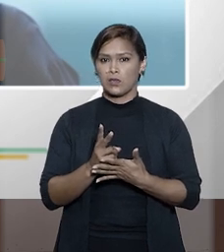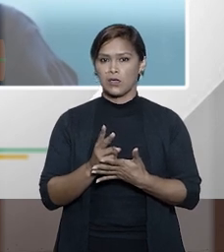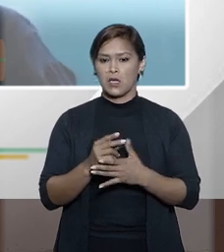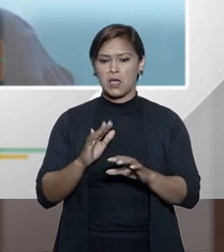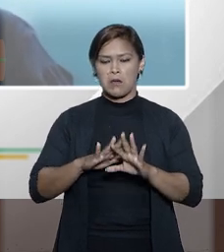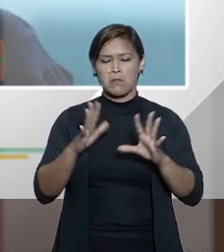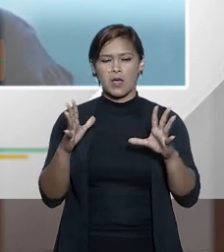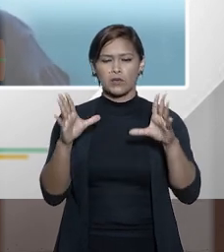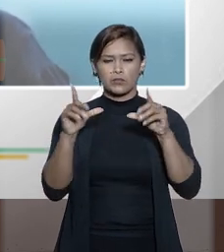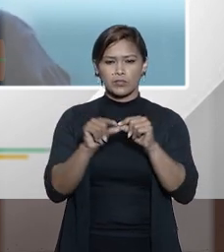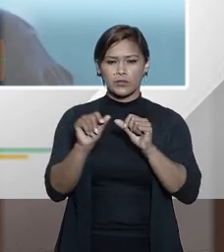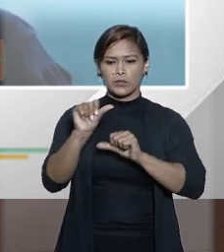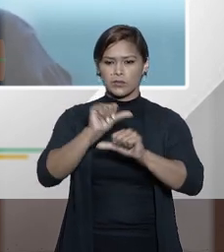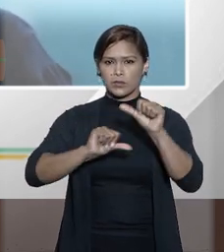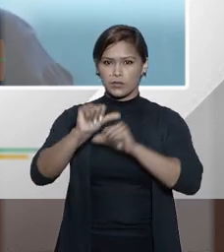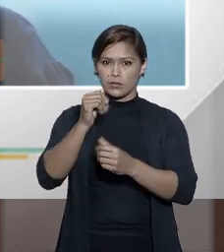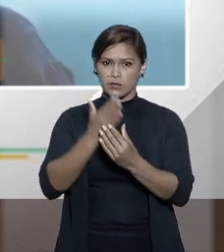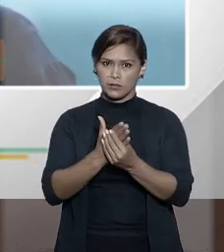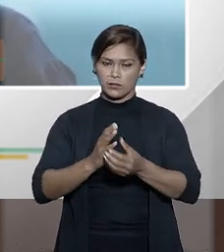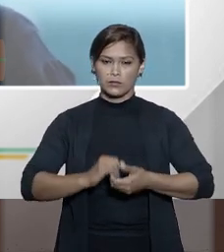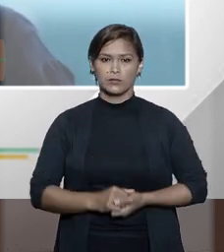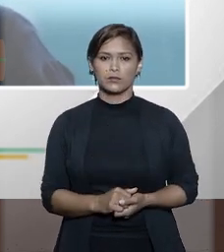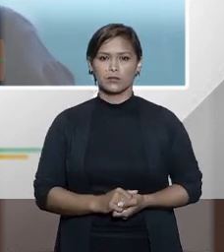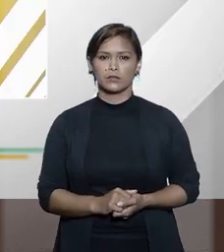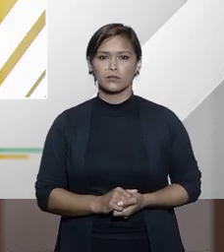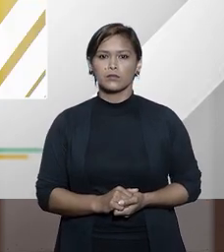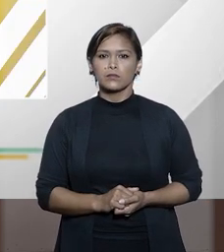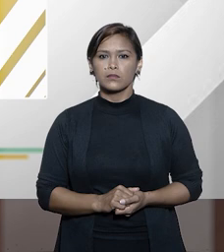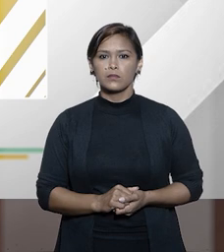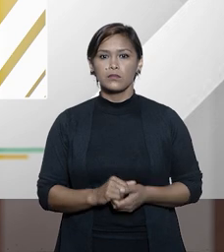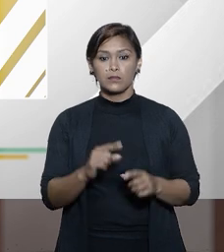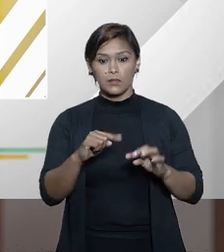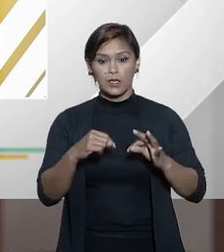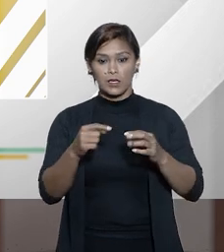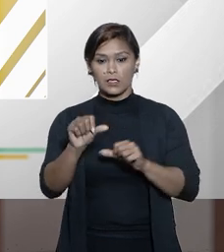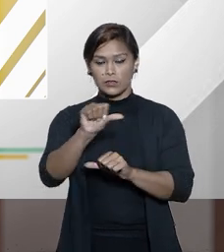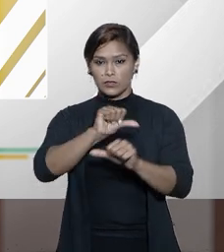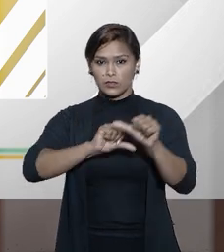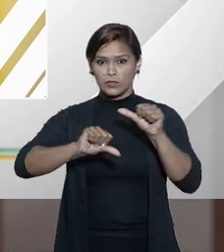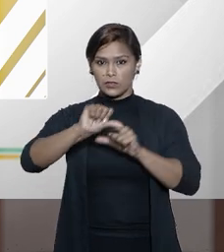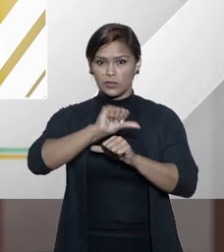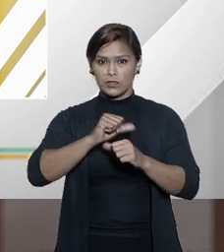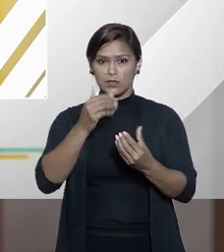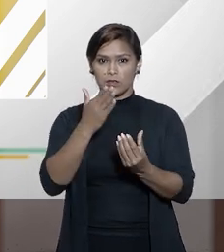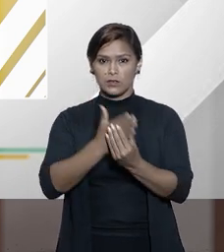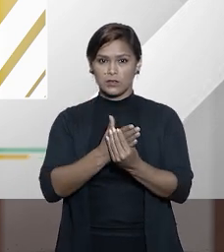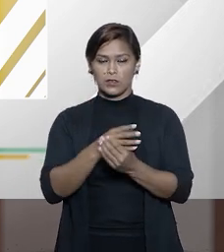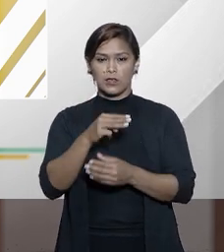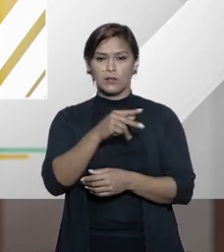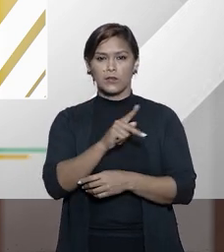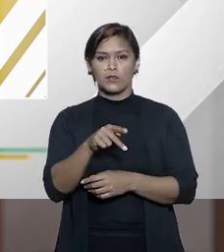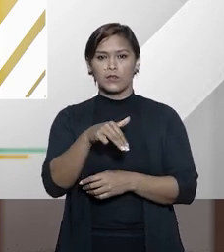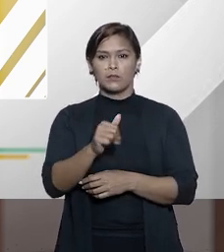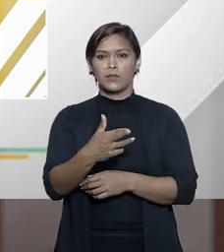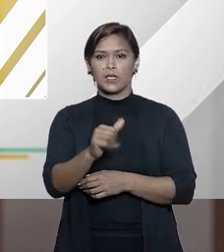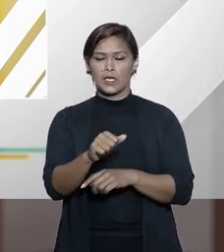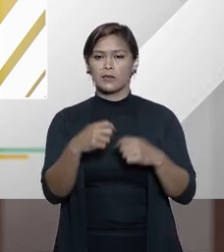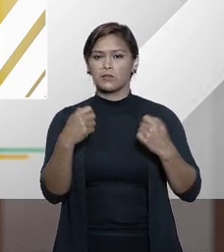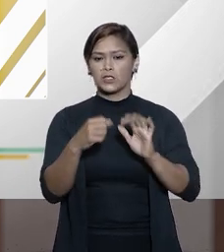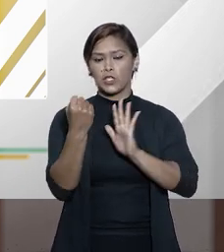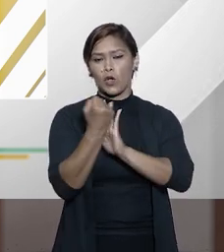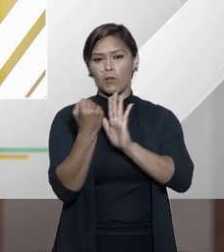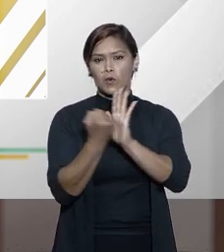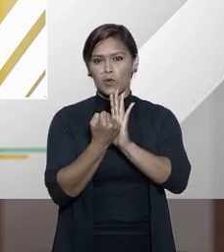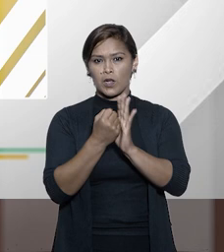mais restritivo com a transferência de processos e nesses casos de transferência professora Maria Rosa é necessário